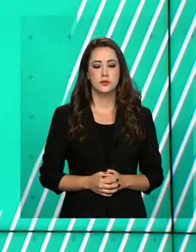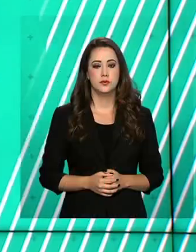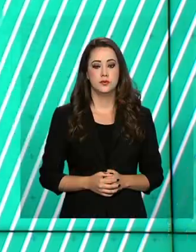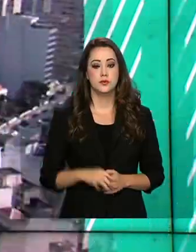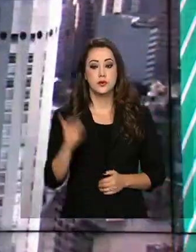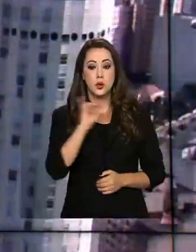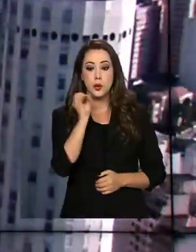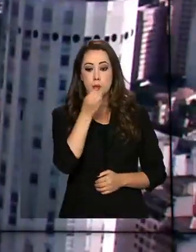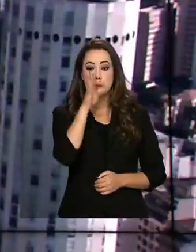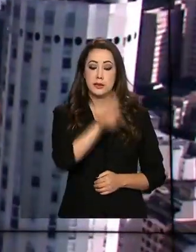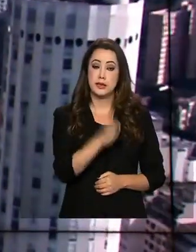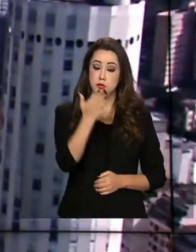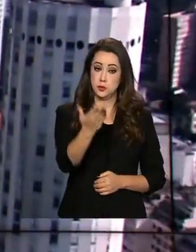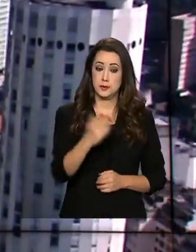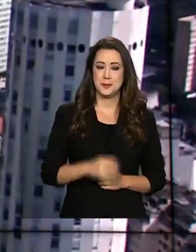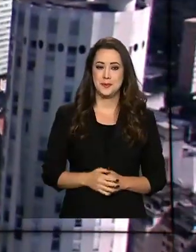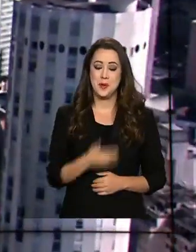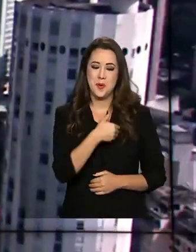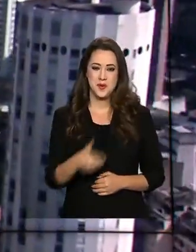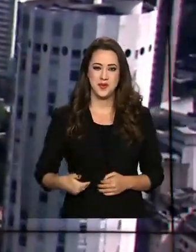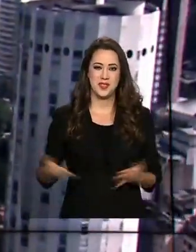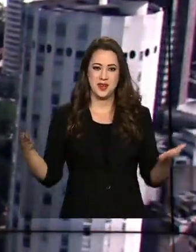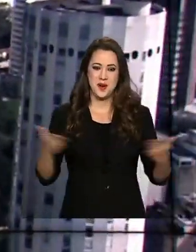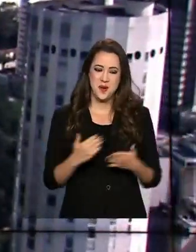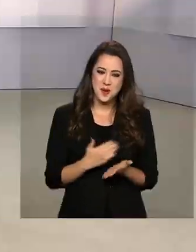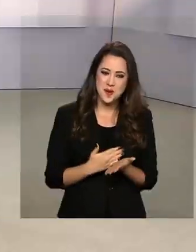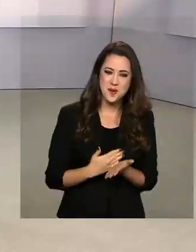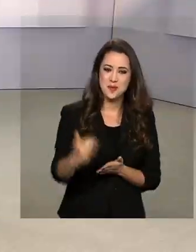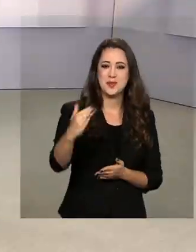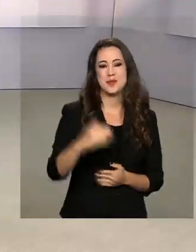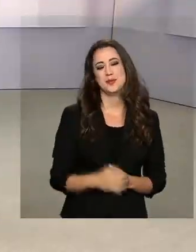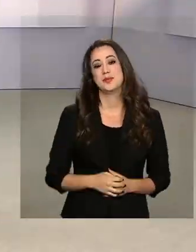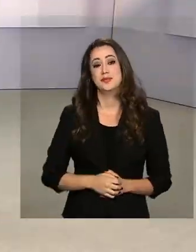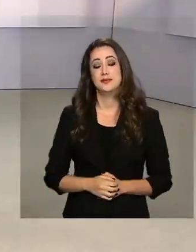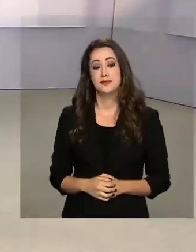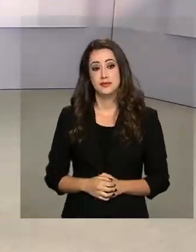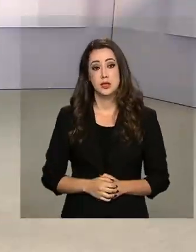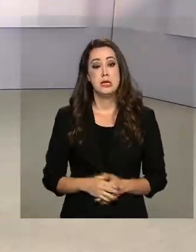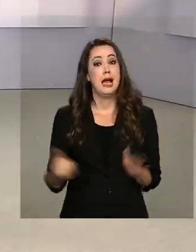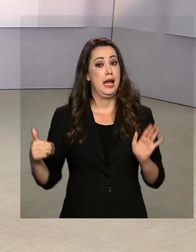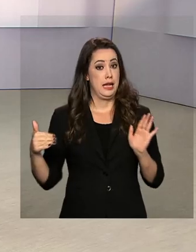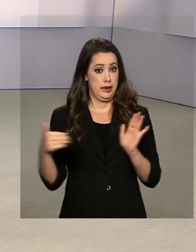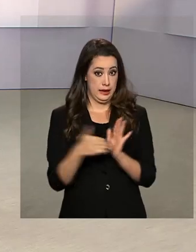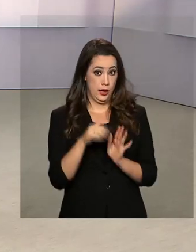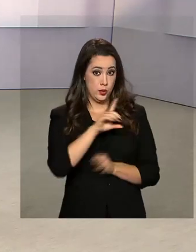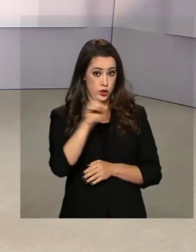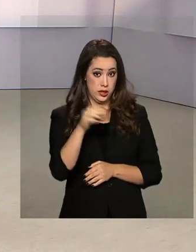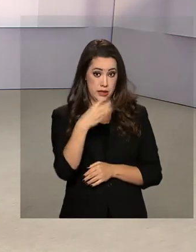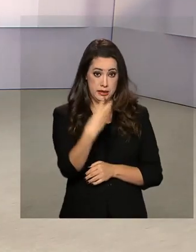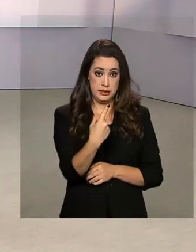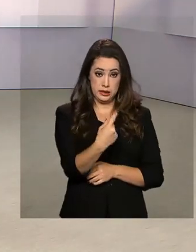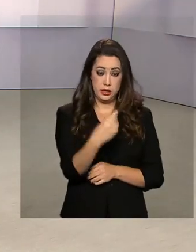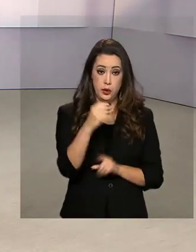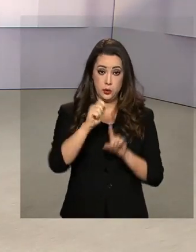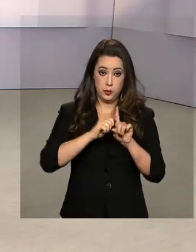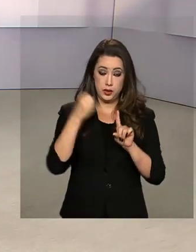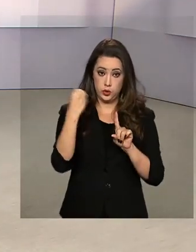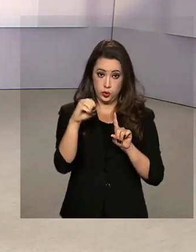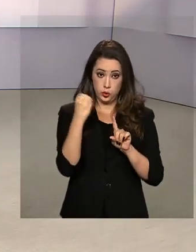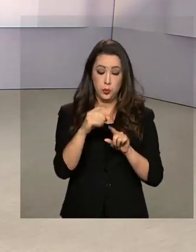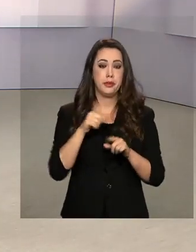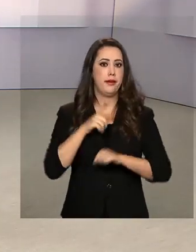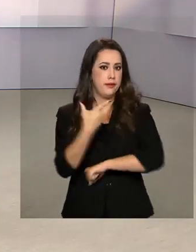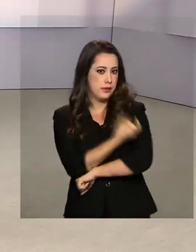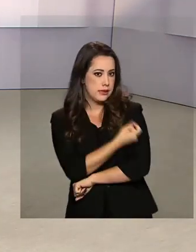Olá, boa tarde. O governo agora está no ar. Foi prorrogada até 31 de outubro a campanha de vacinação